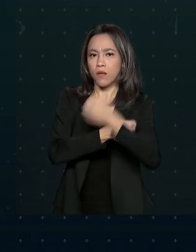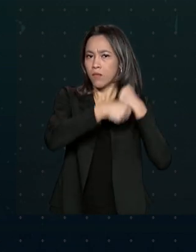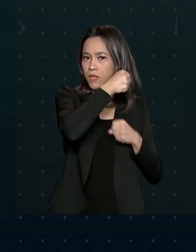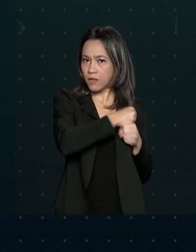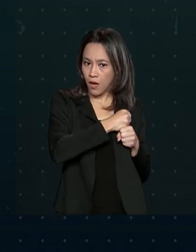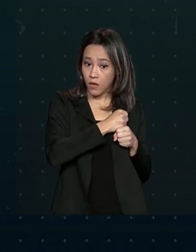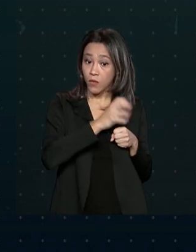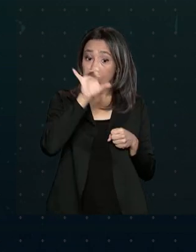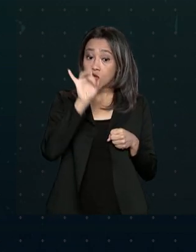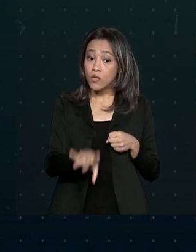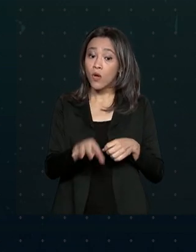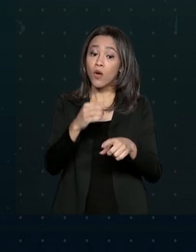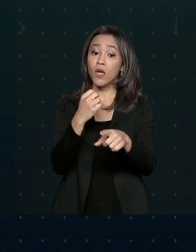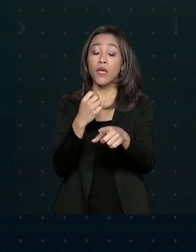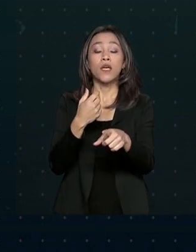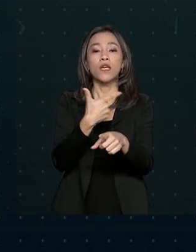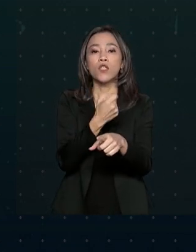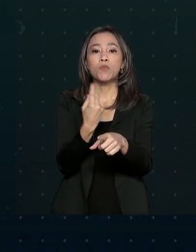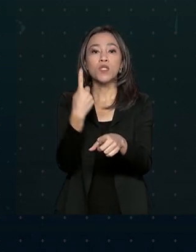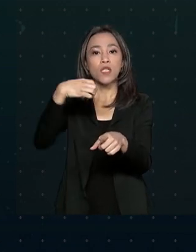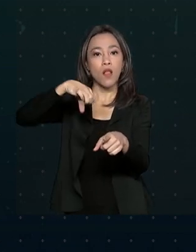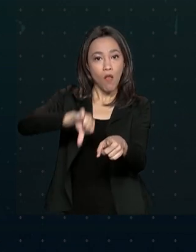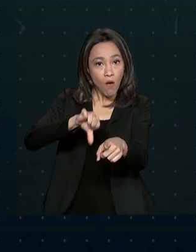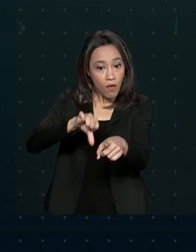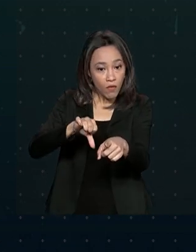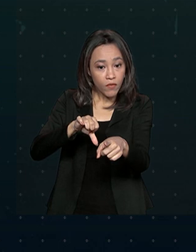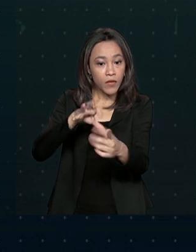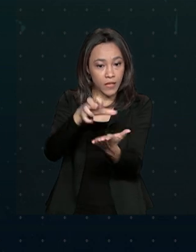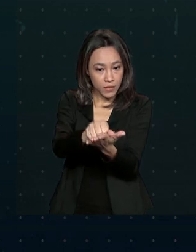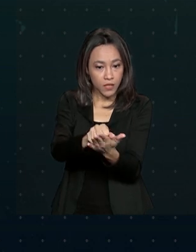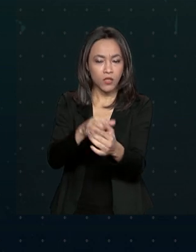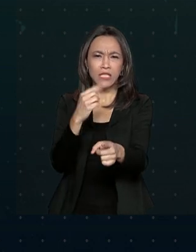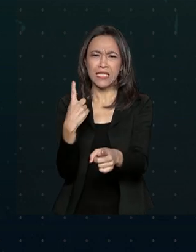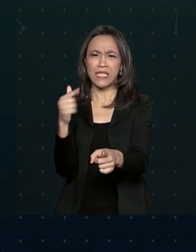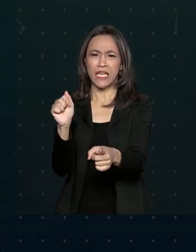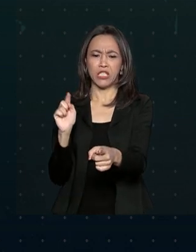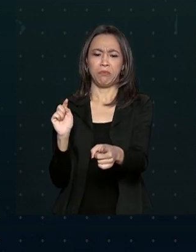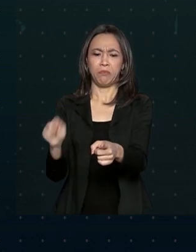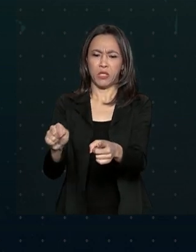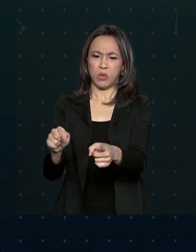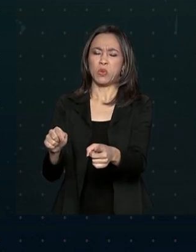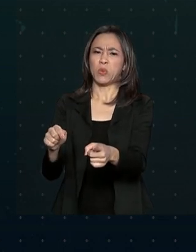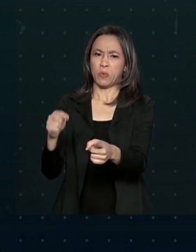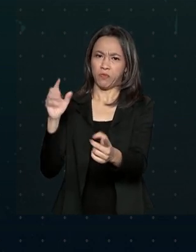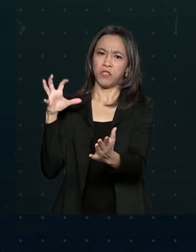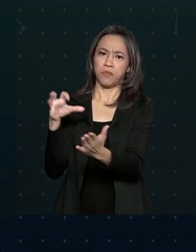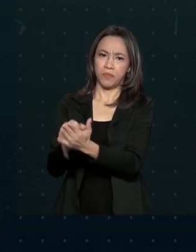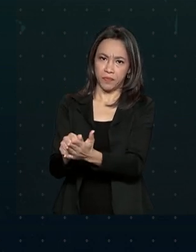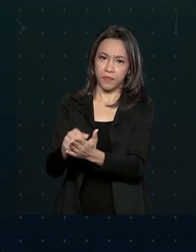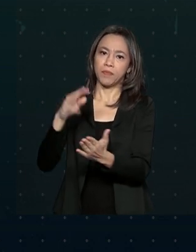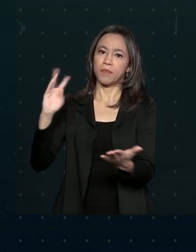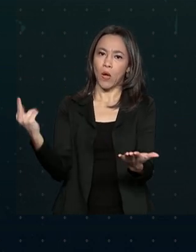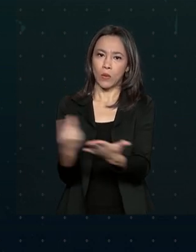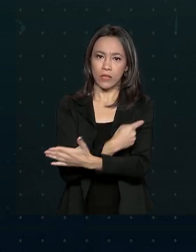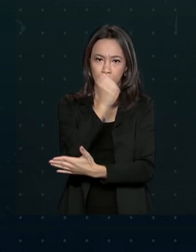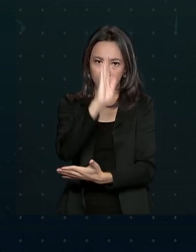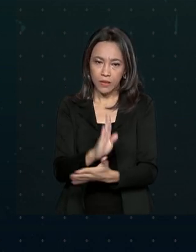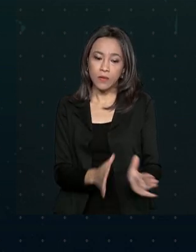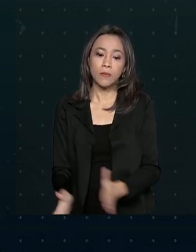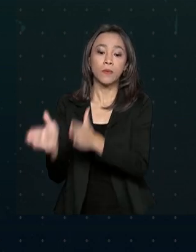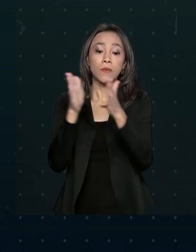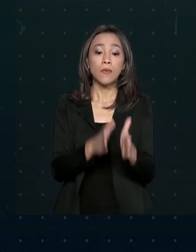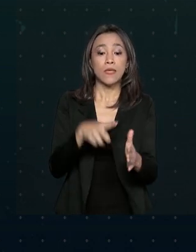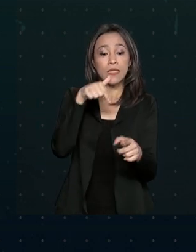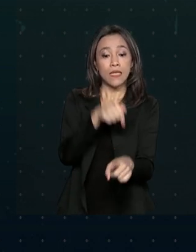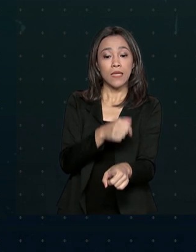Só em 2019, foram 17 mil ocorrências desse tipo no Brasil. Em 73